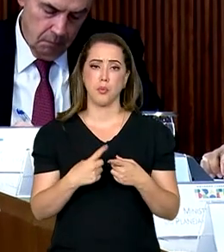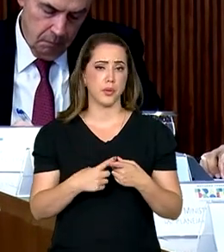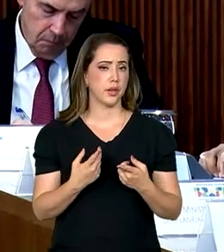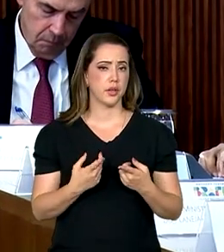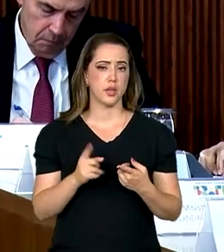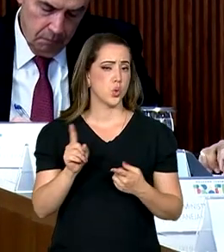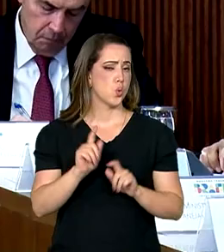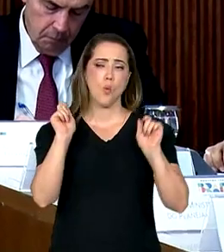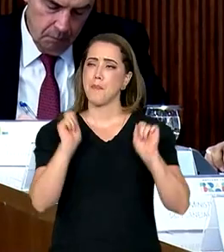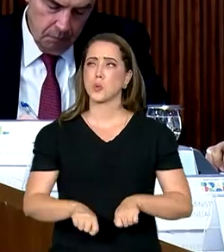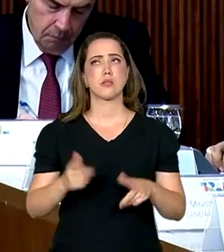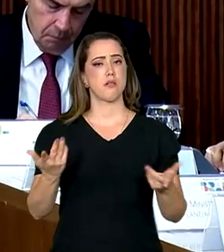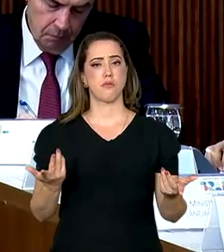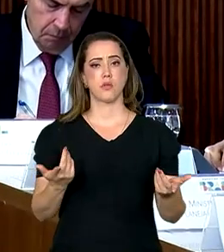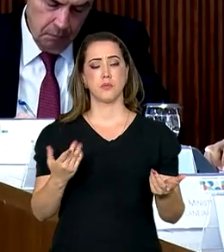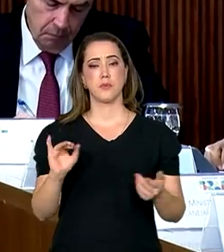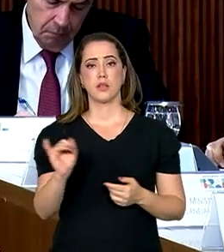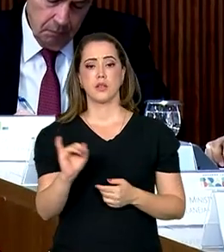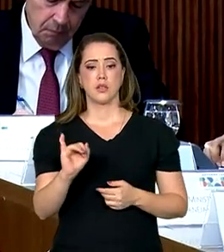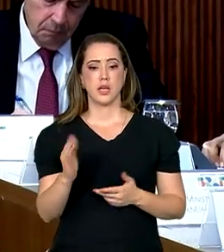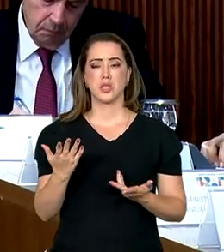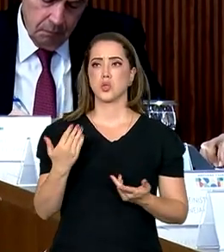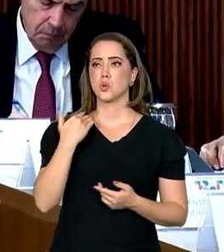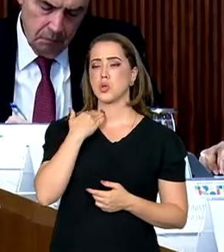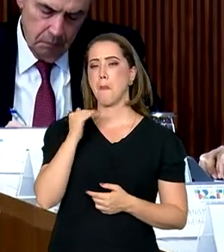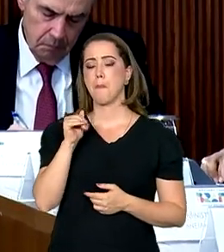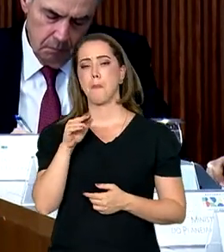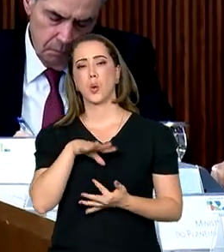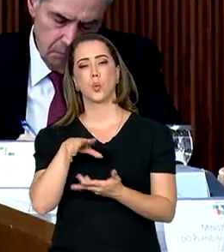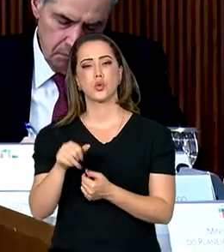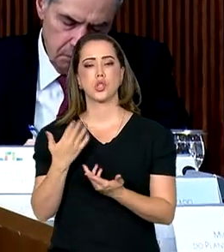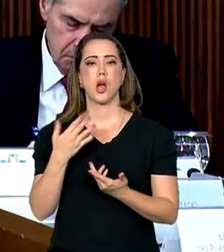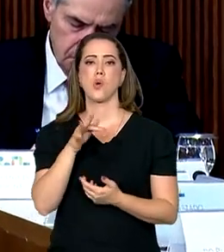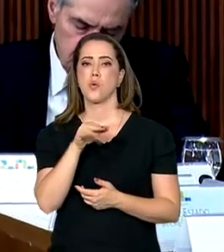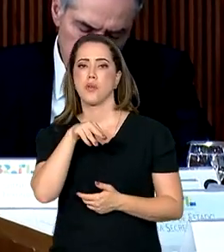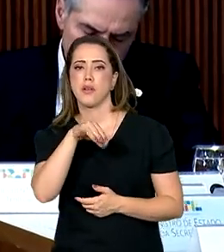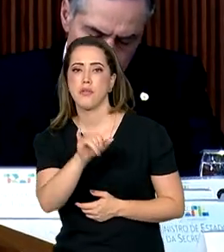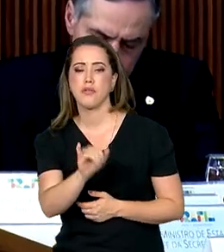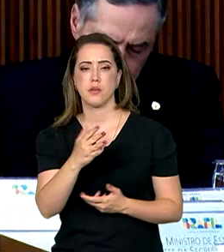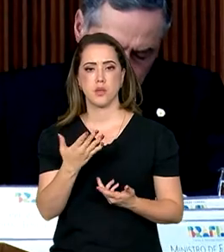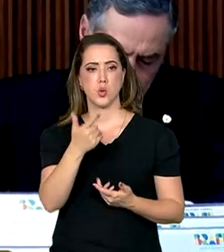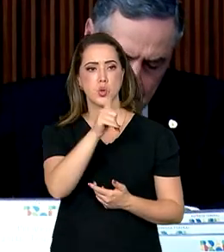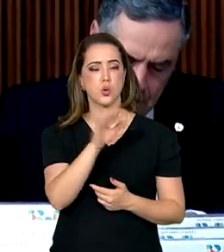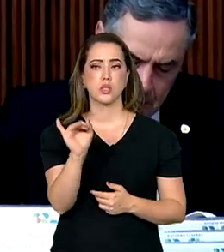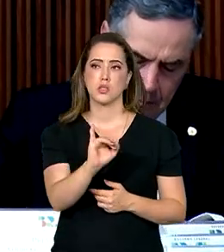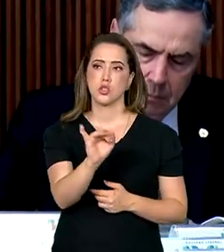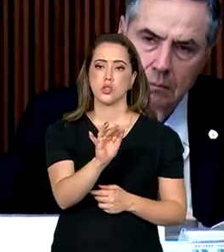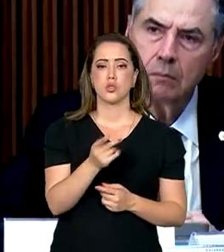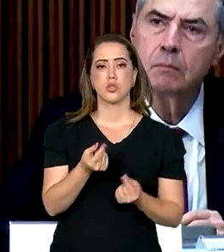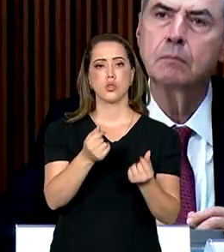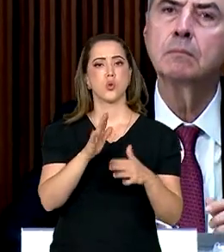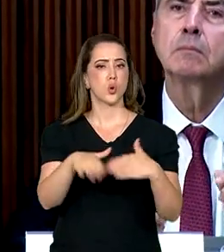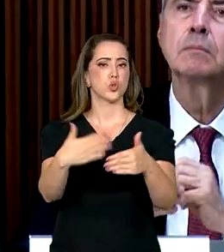que as instituições de Bradwood, do Banco Mundial, o FMI e tantas outras instituições financeiras continuem